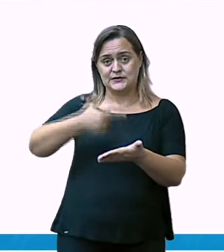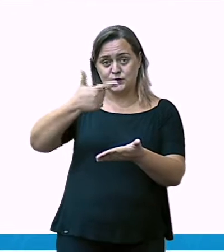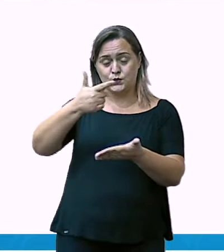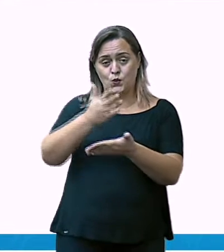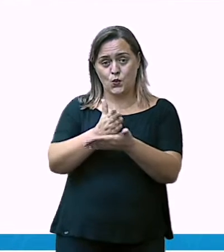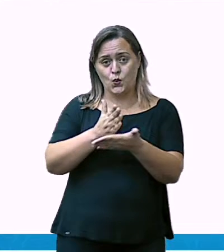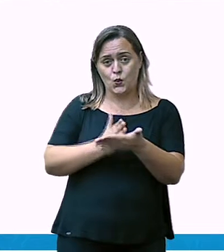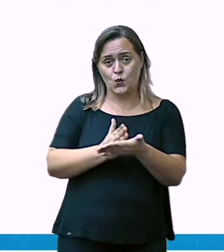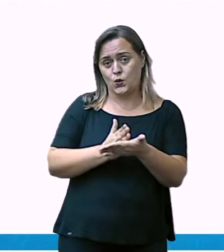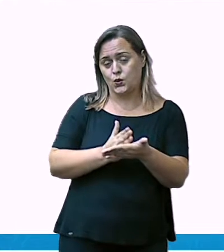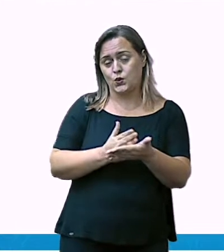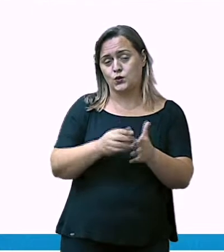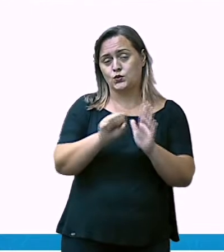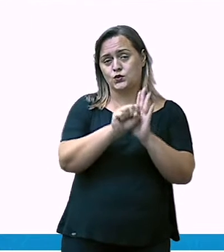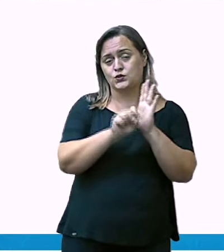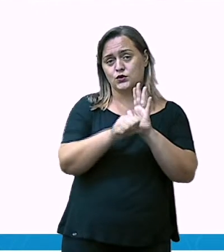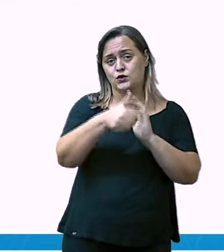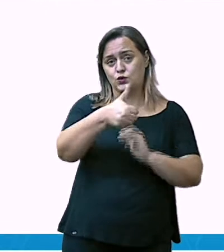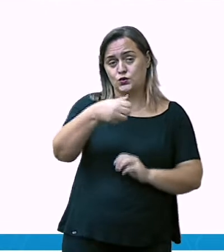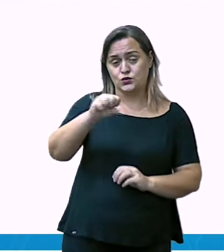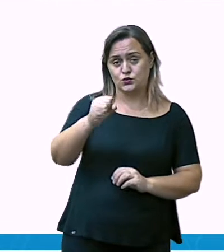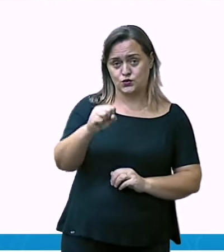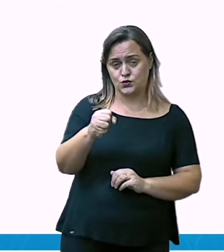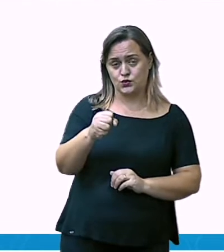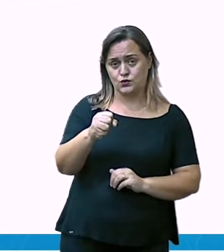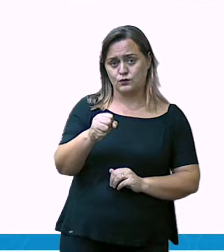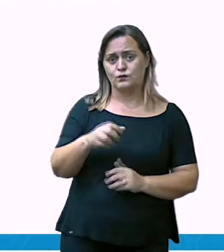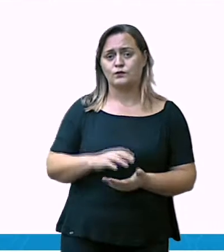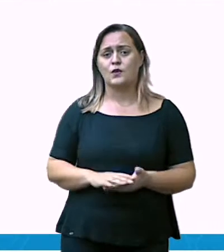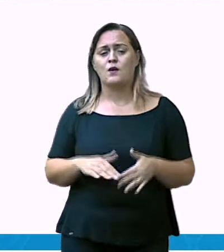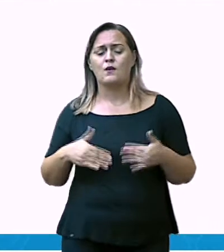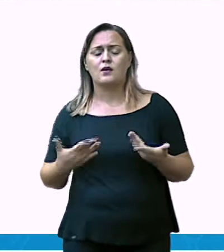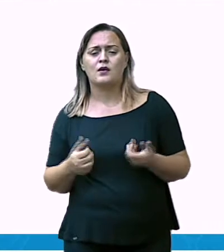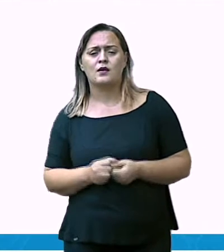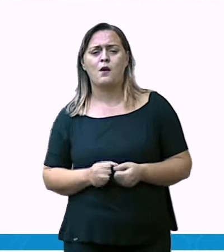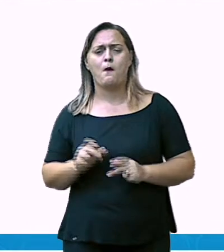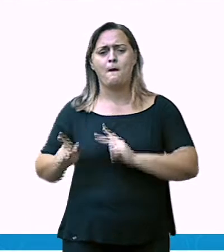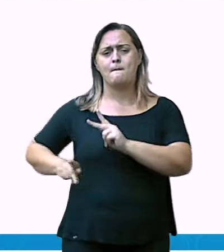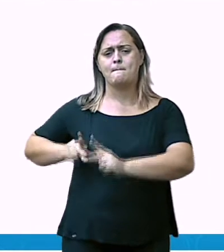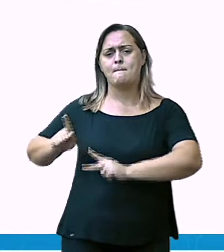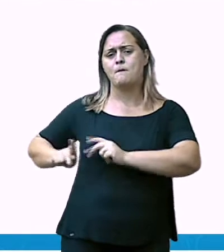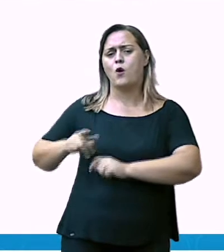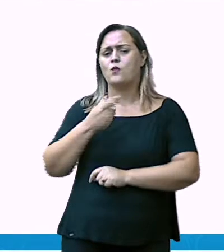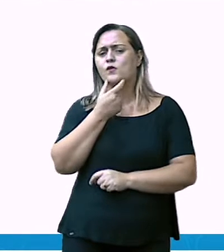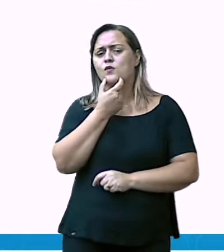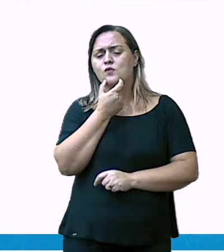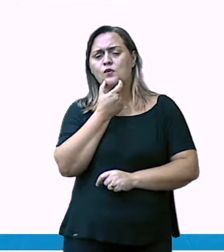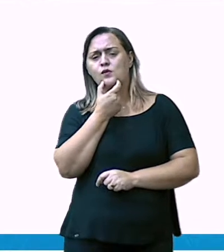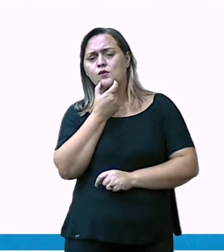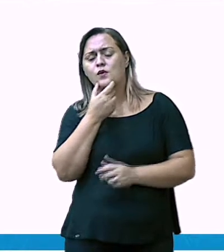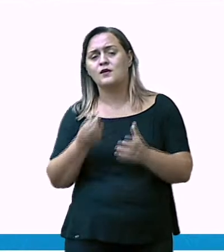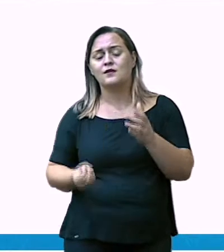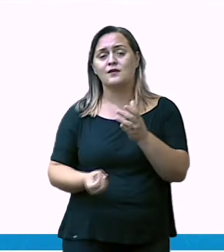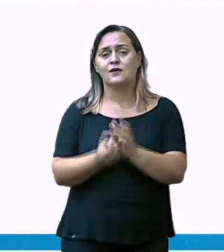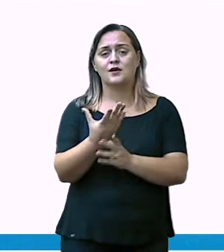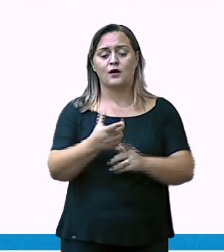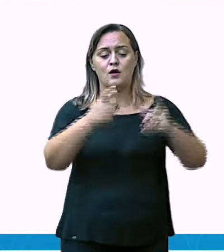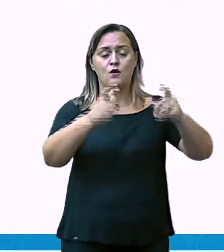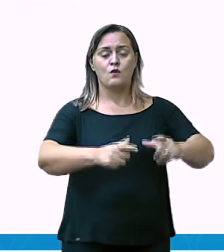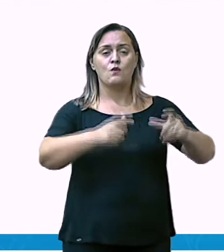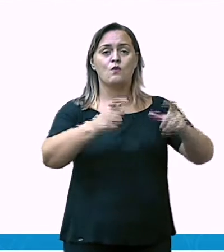XVIII, quando britânicos britânicos estabeleceram no local uma colônia penal,